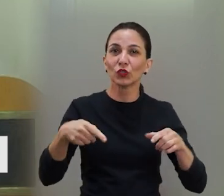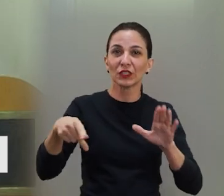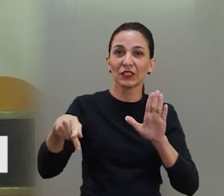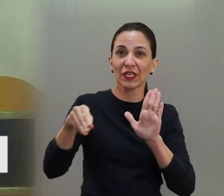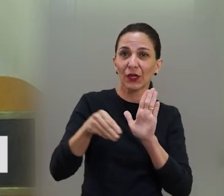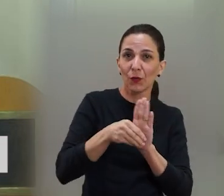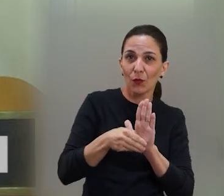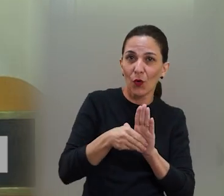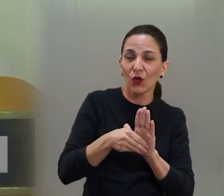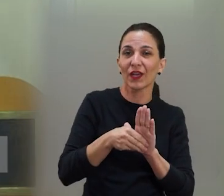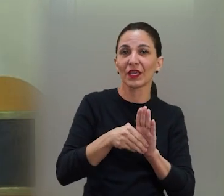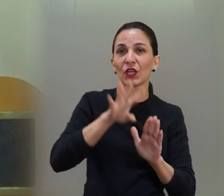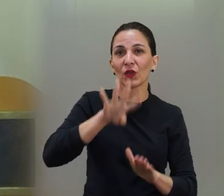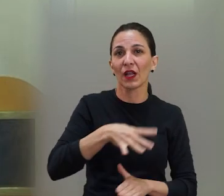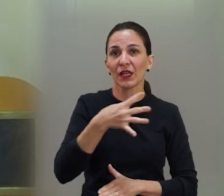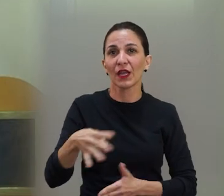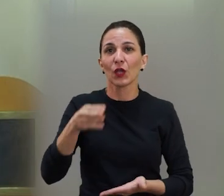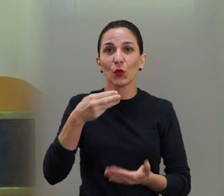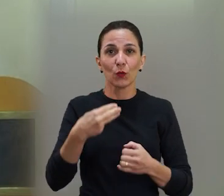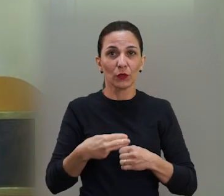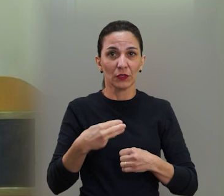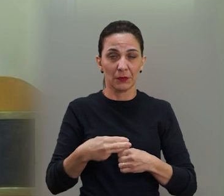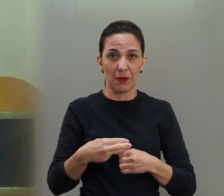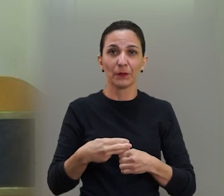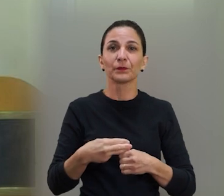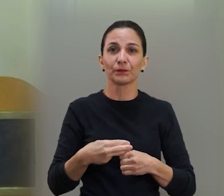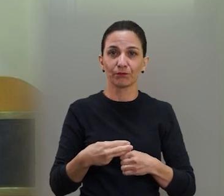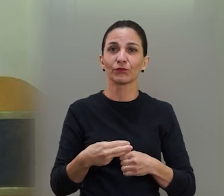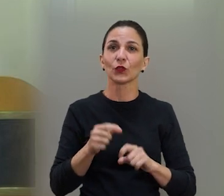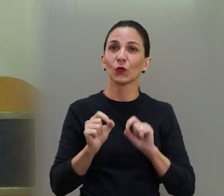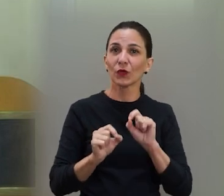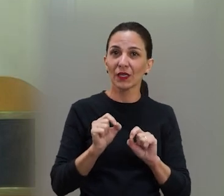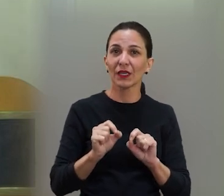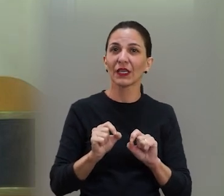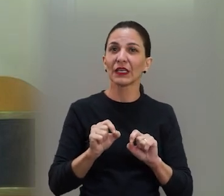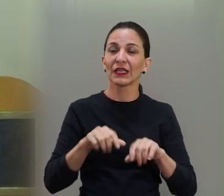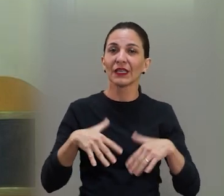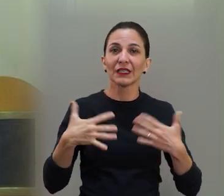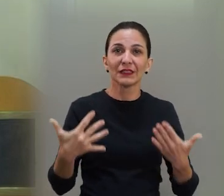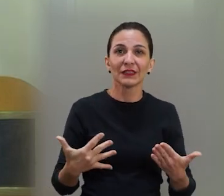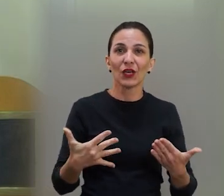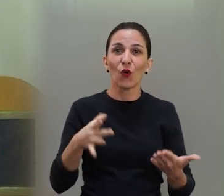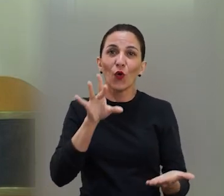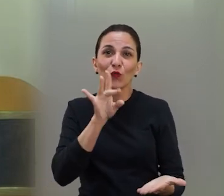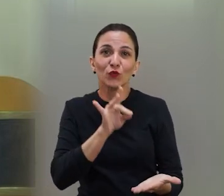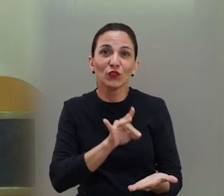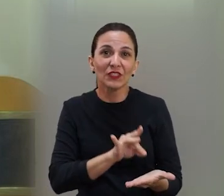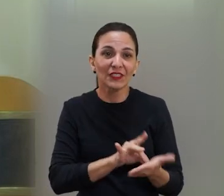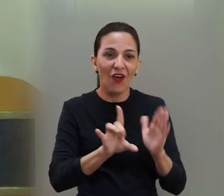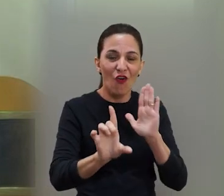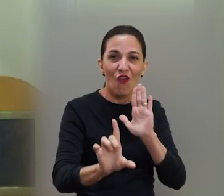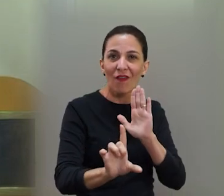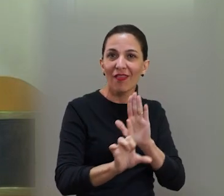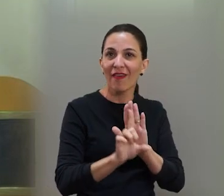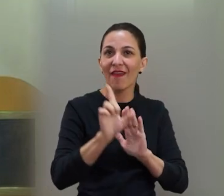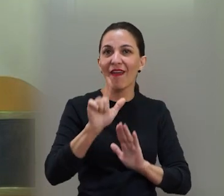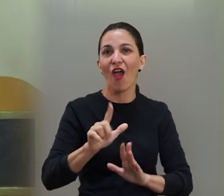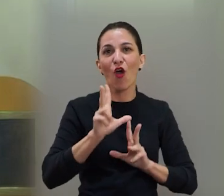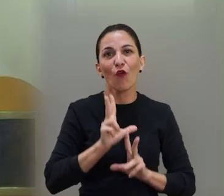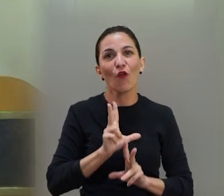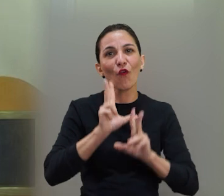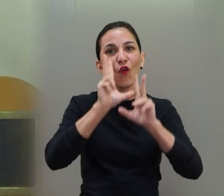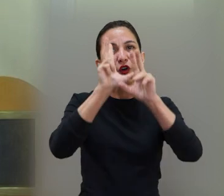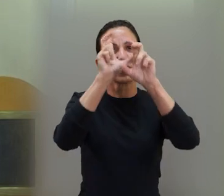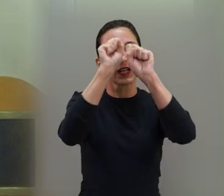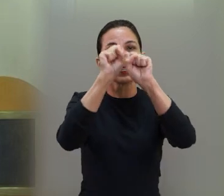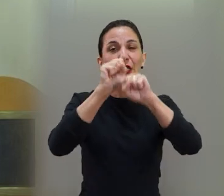evento no nosso calendário municipal, então torná-lo existente por força de